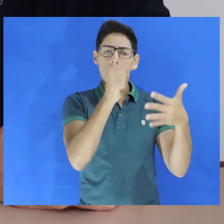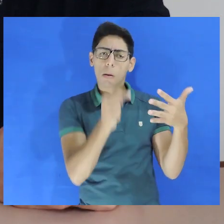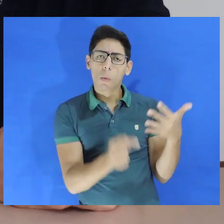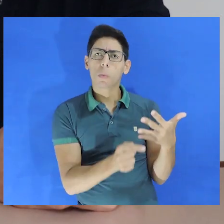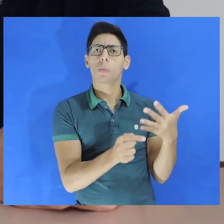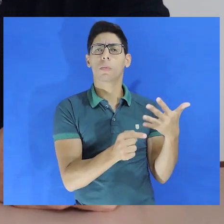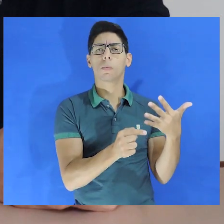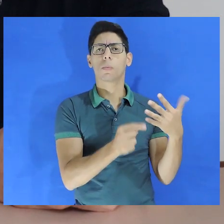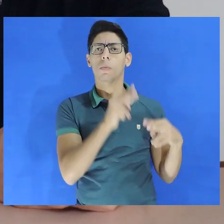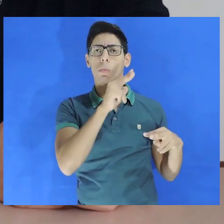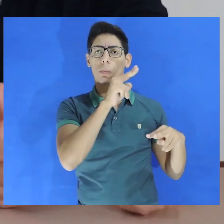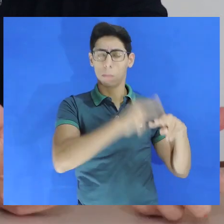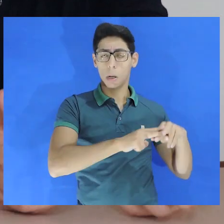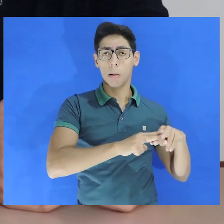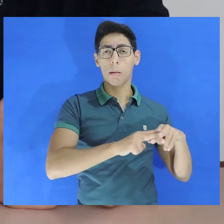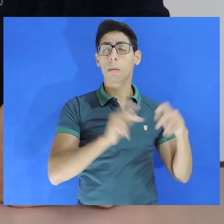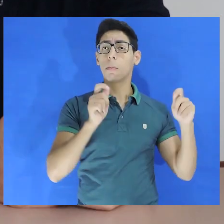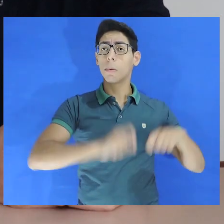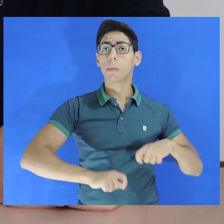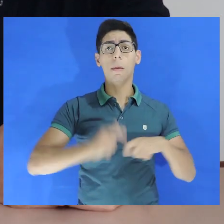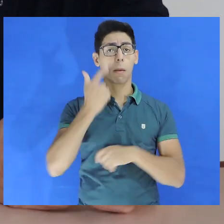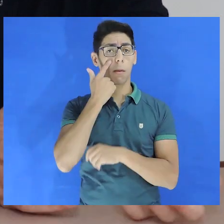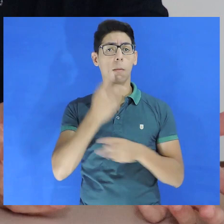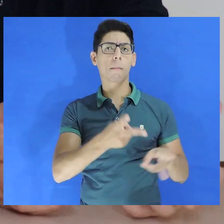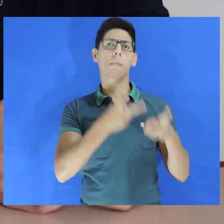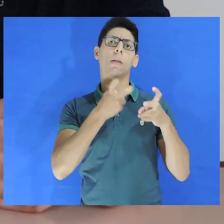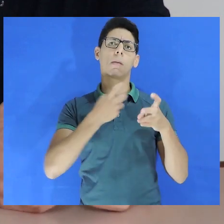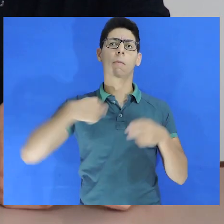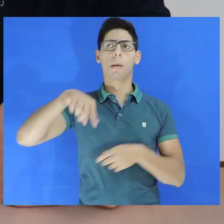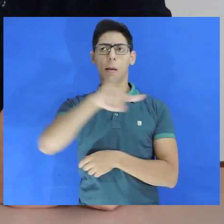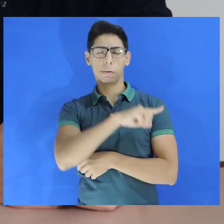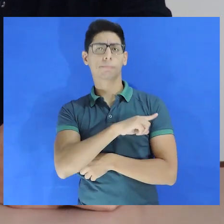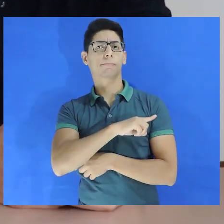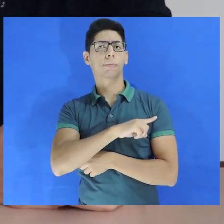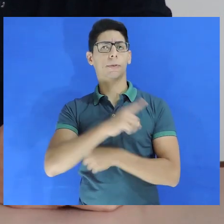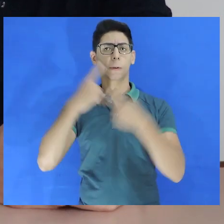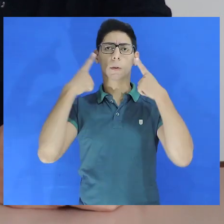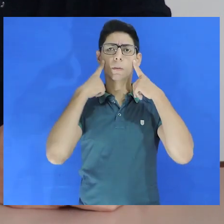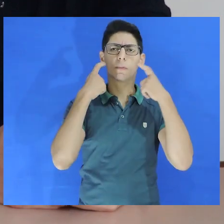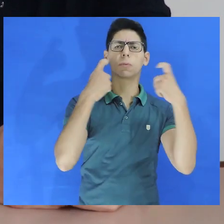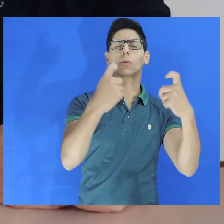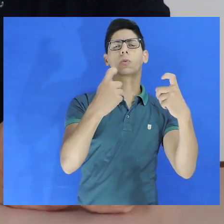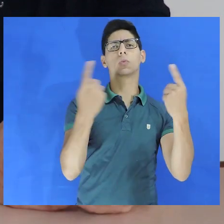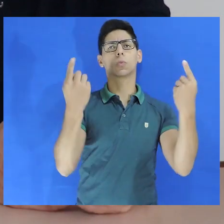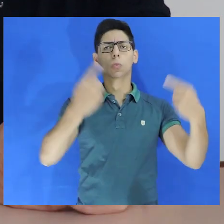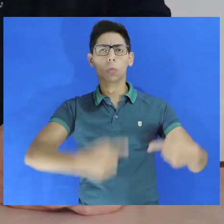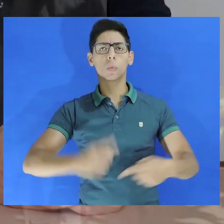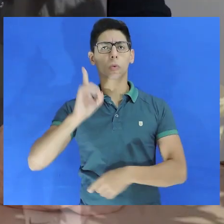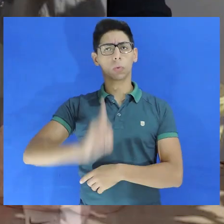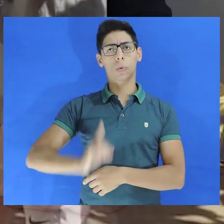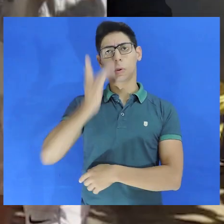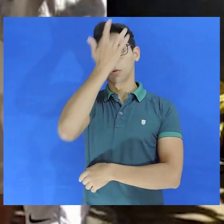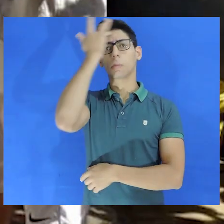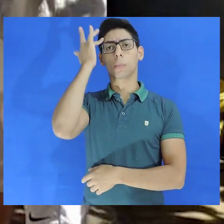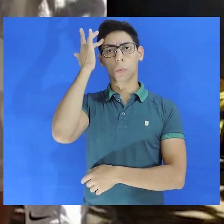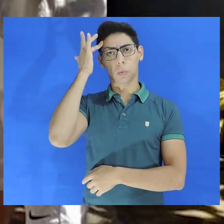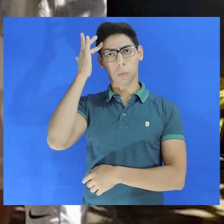unidades prisionais, para certificar as inúmeras violações de direitos que existem no sistema prisional.